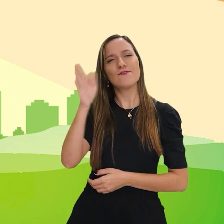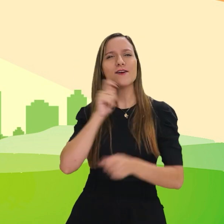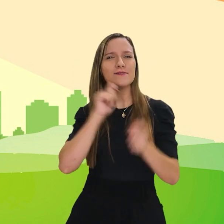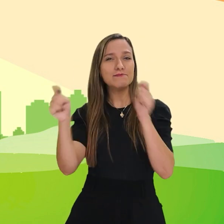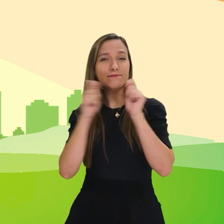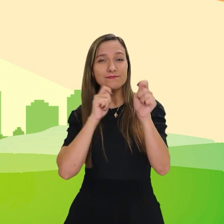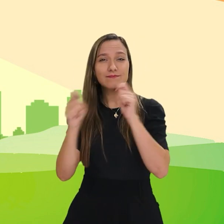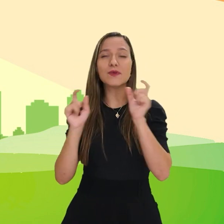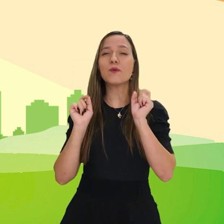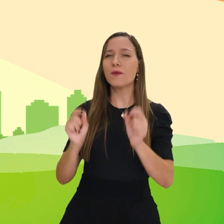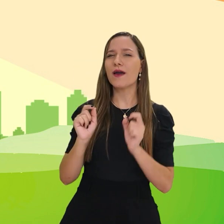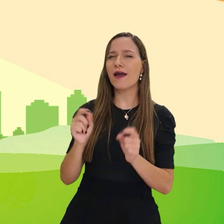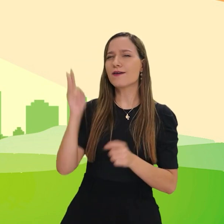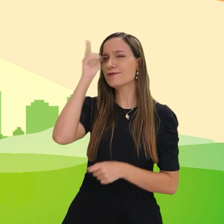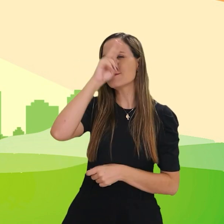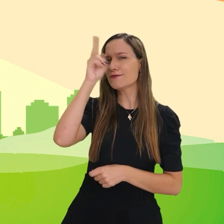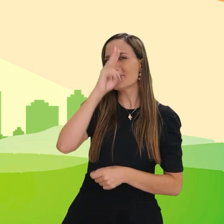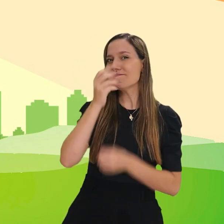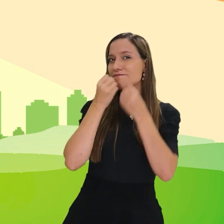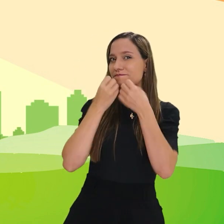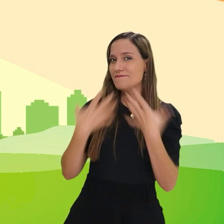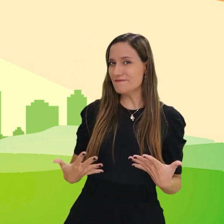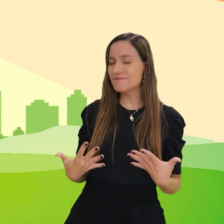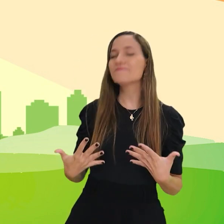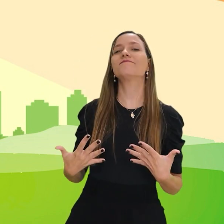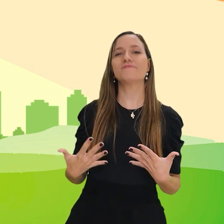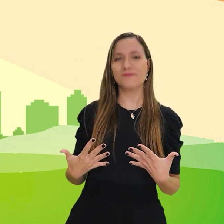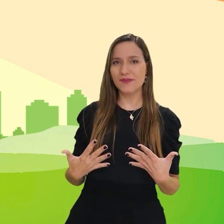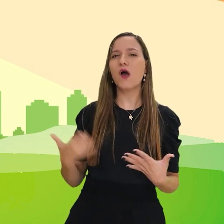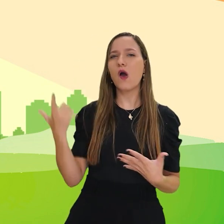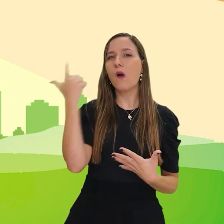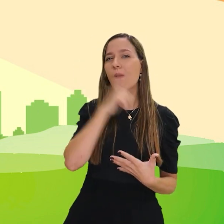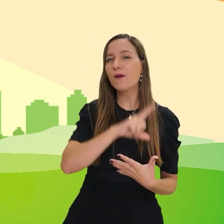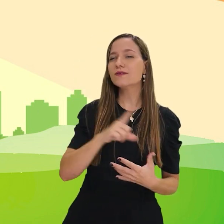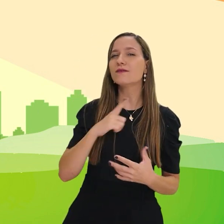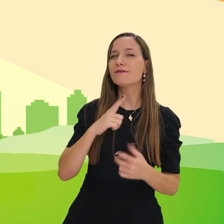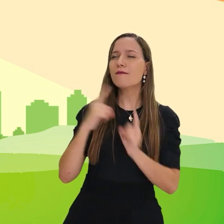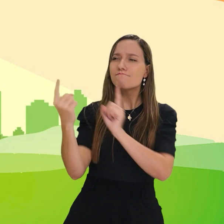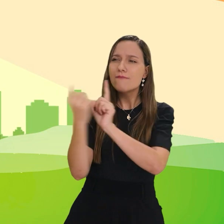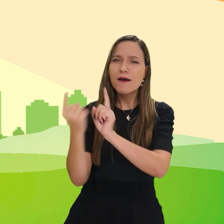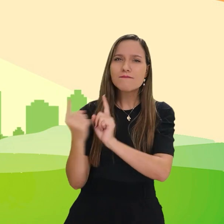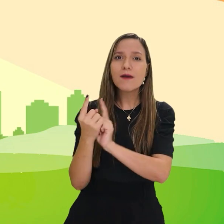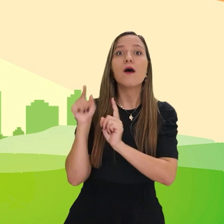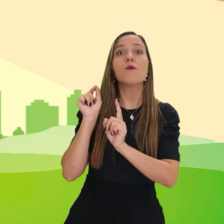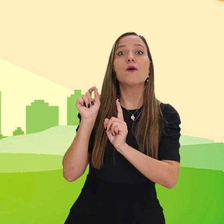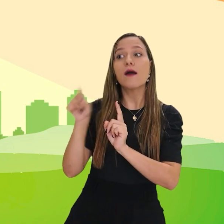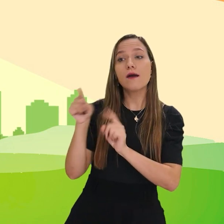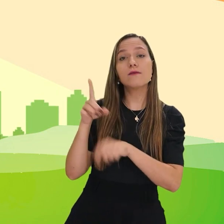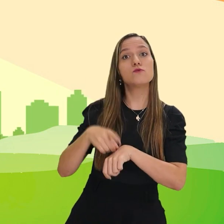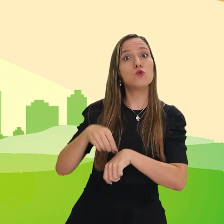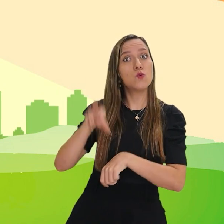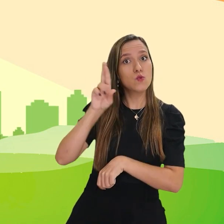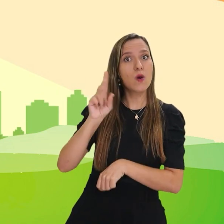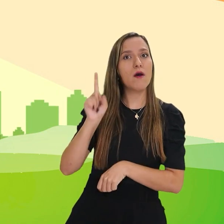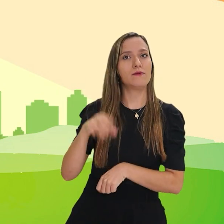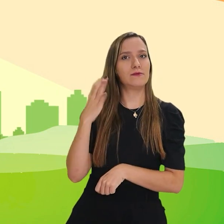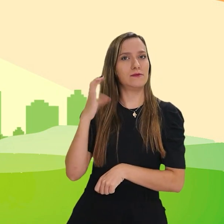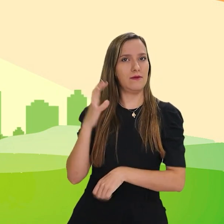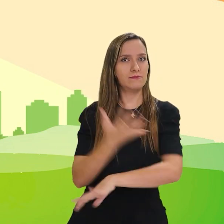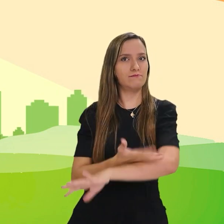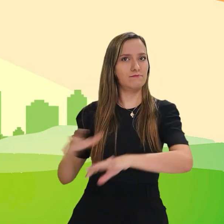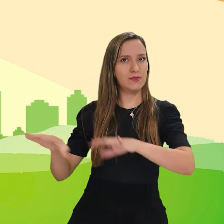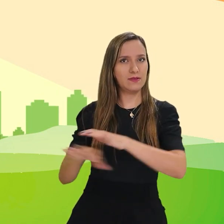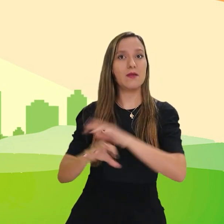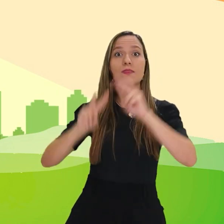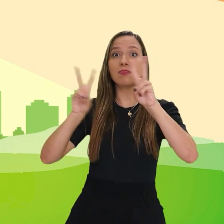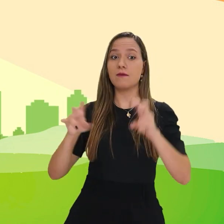professora T.T. Ribeiro foi a campo através de uma boa história, como dizem os jornalistas, e conversou com doutora em ciências